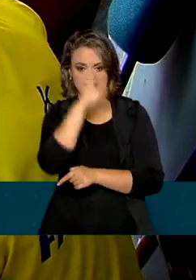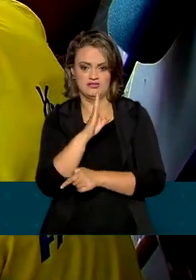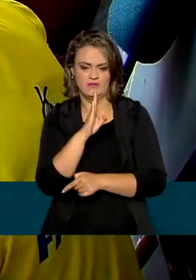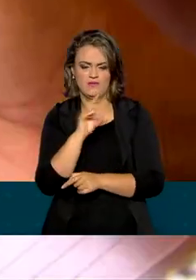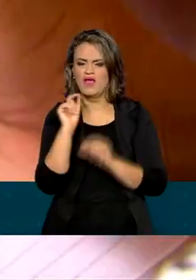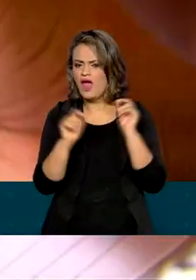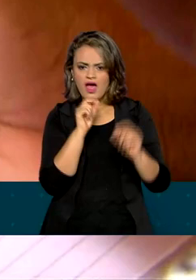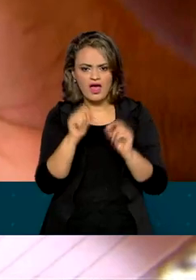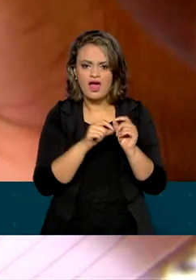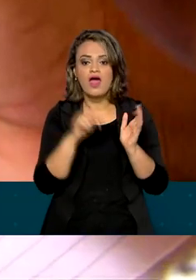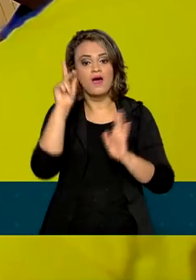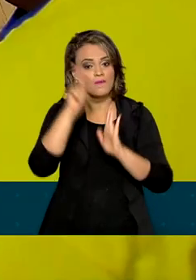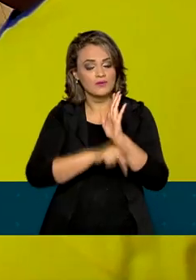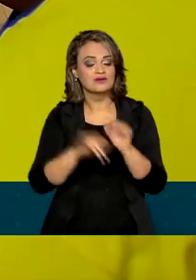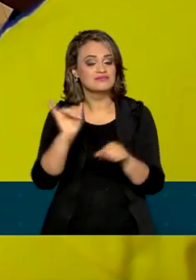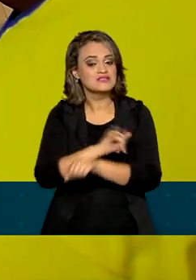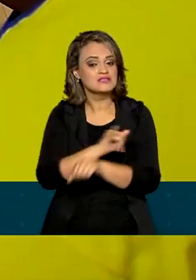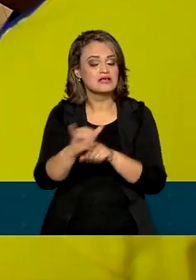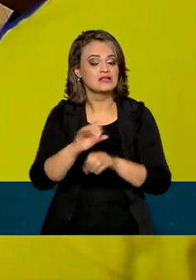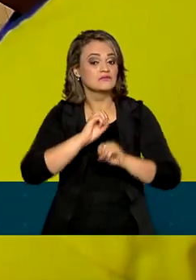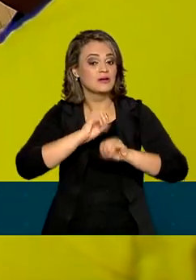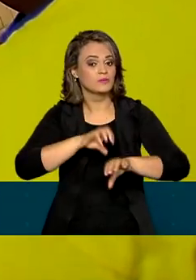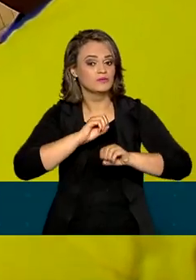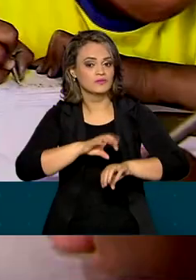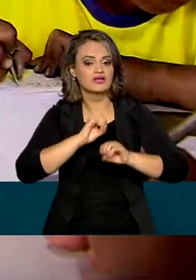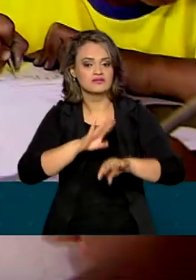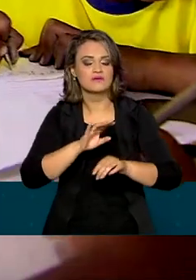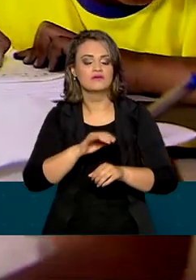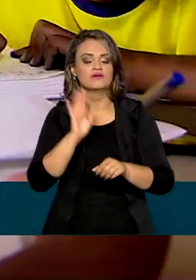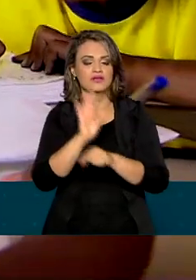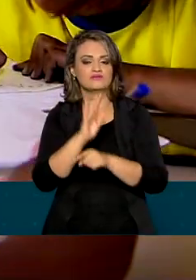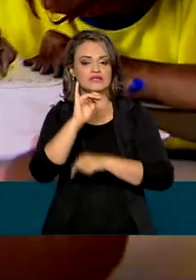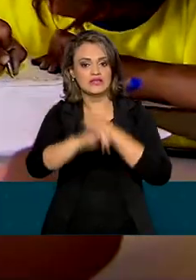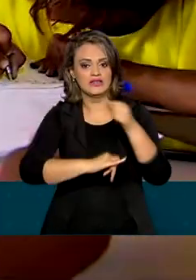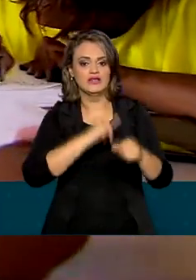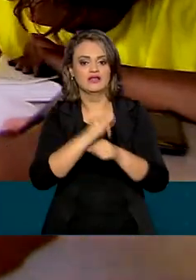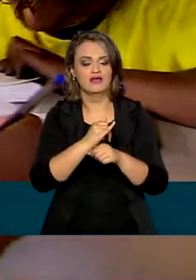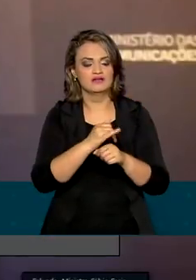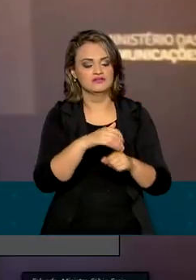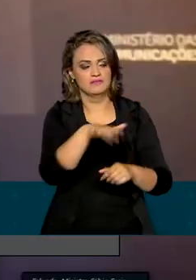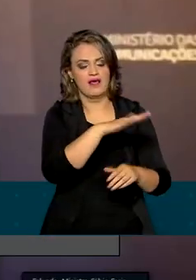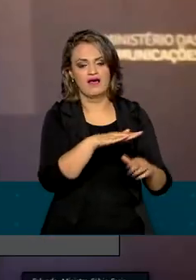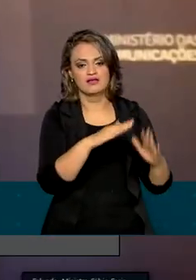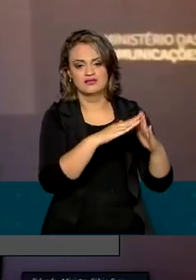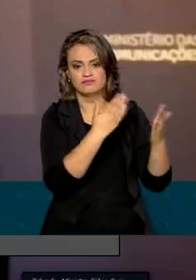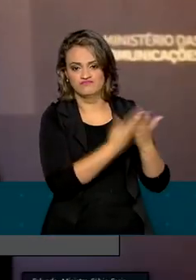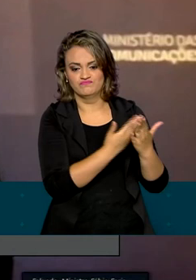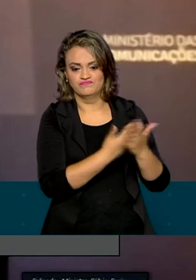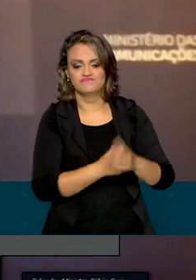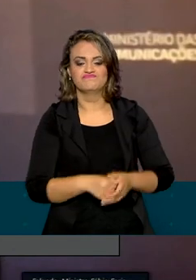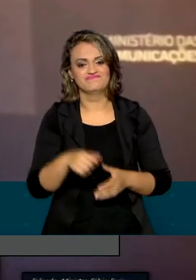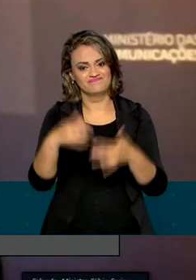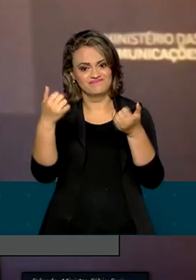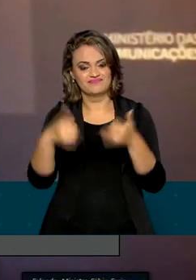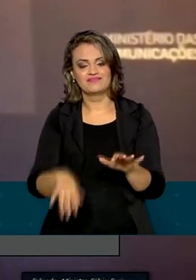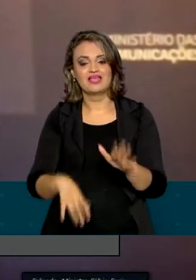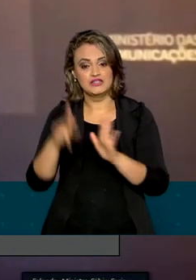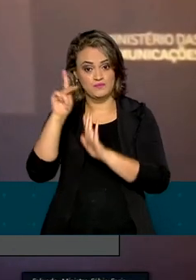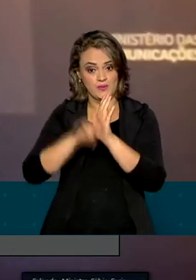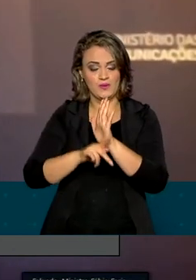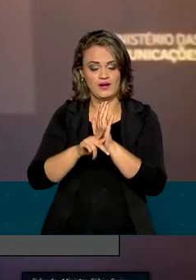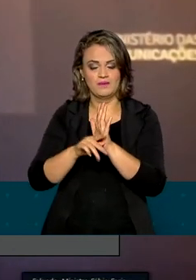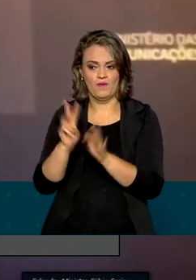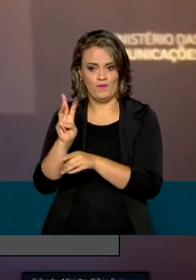que é um importante instrumento de educação, levando conectividade à comunidade escolar. É um programa que a gente deve dar